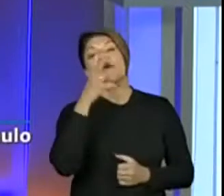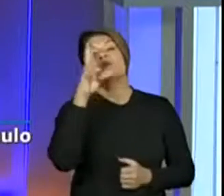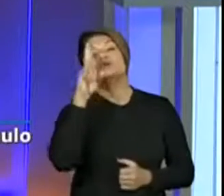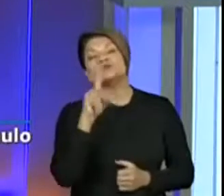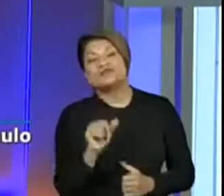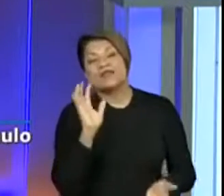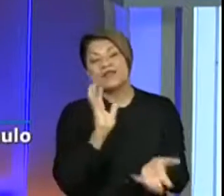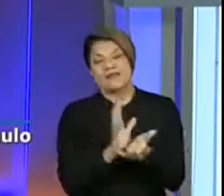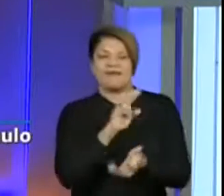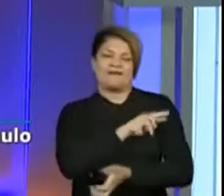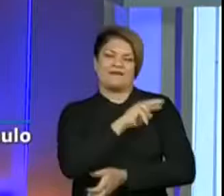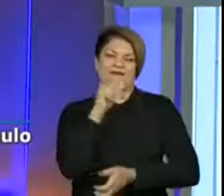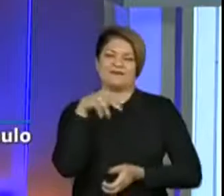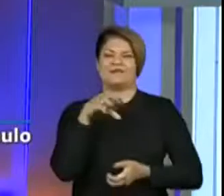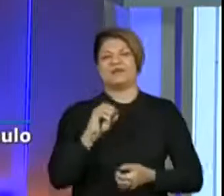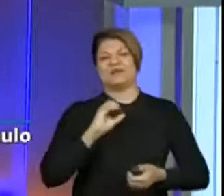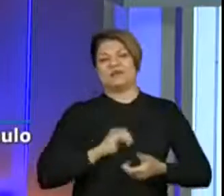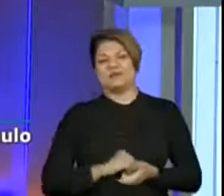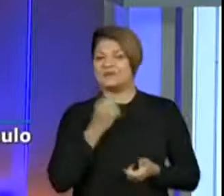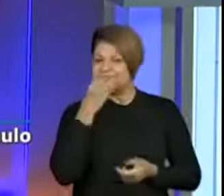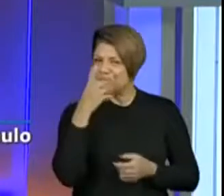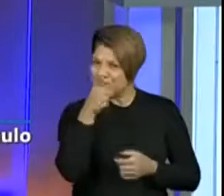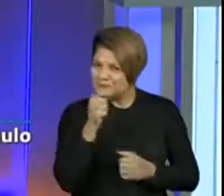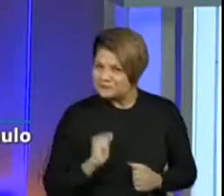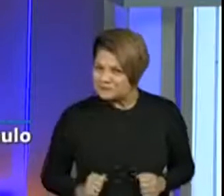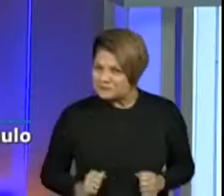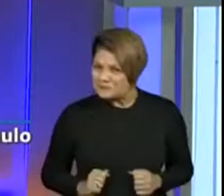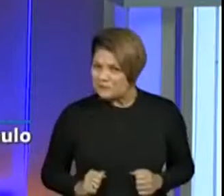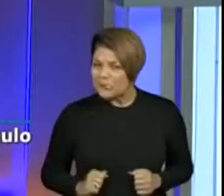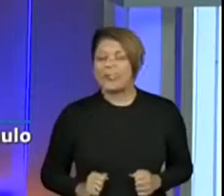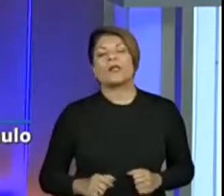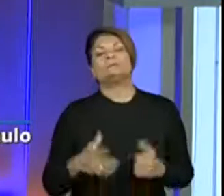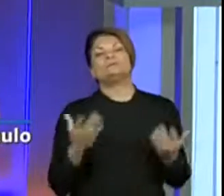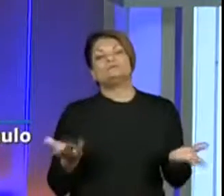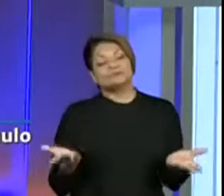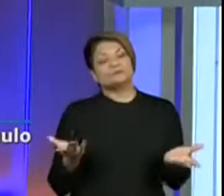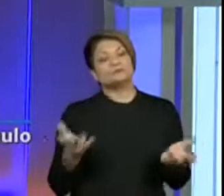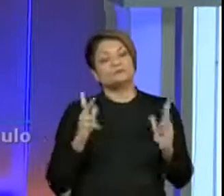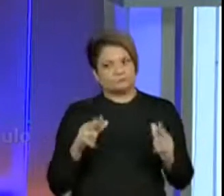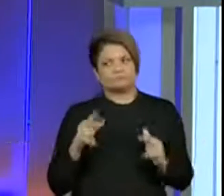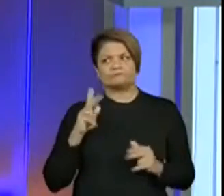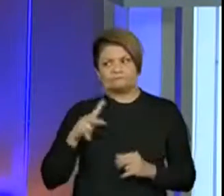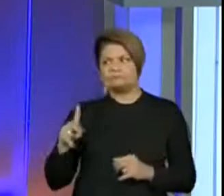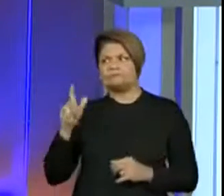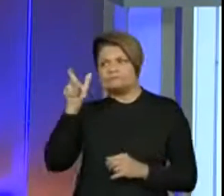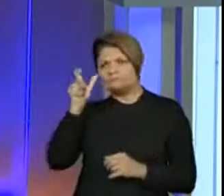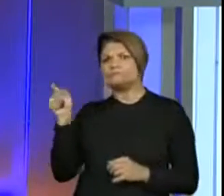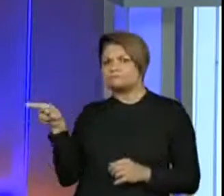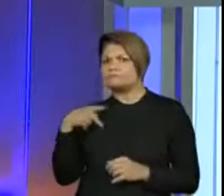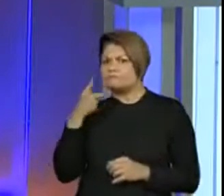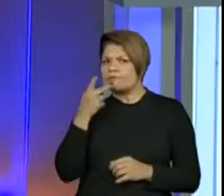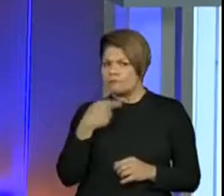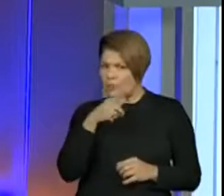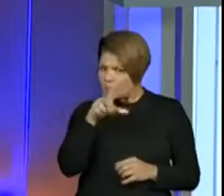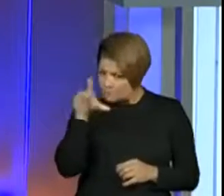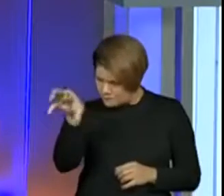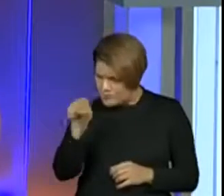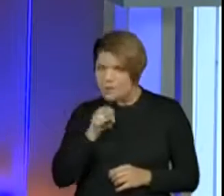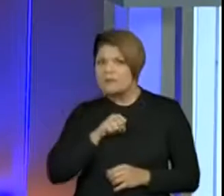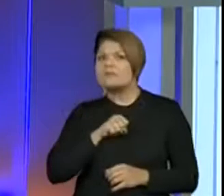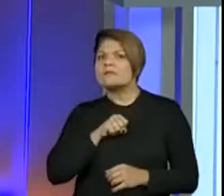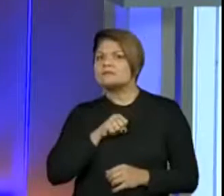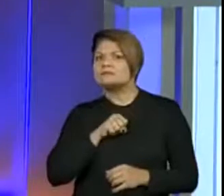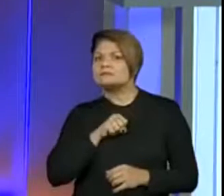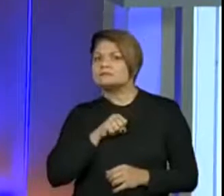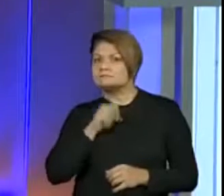dia, galerinha do segundo ano. Tudo bom com vocês? Então, igual a professora Genoveva falou, quem tiver aí o material da Aprender Sempre, agora